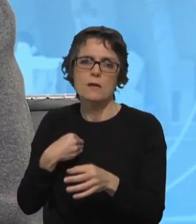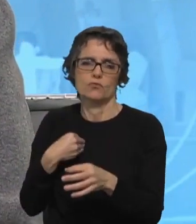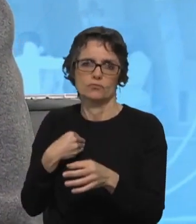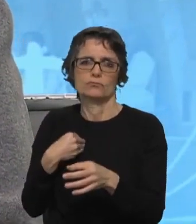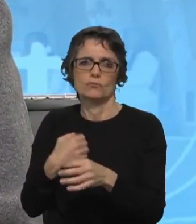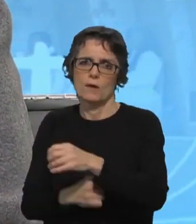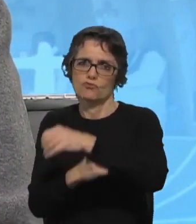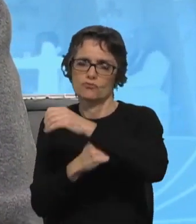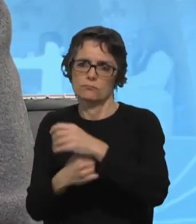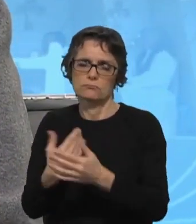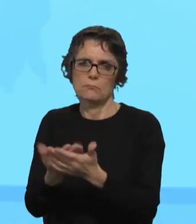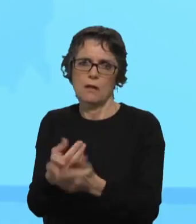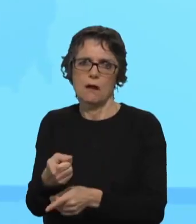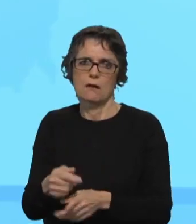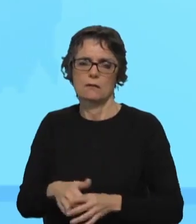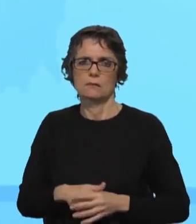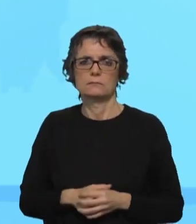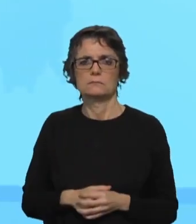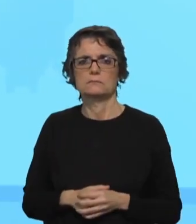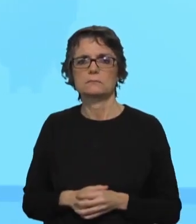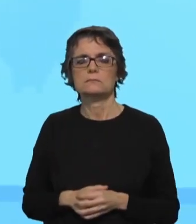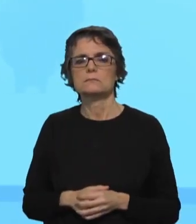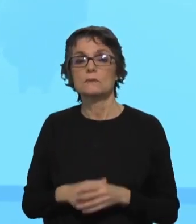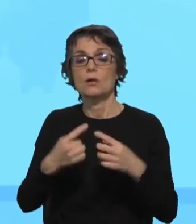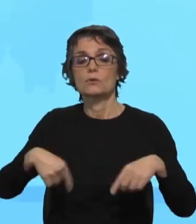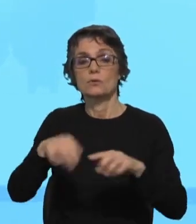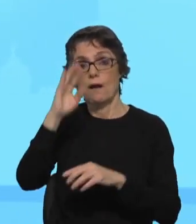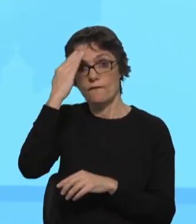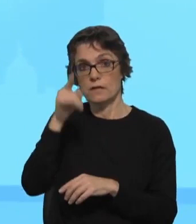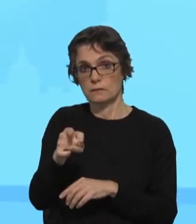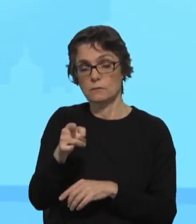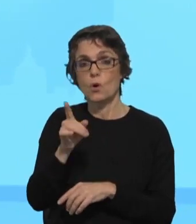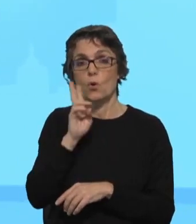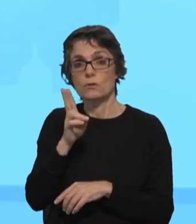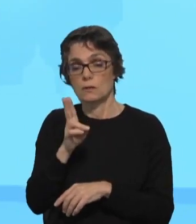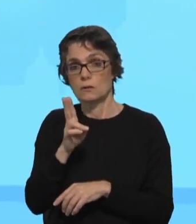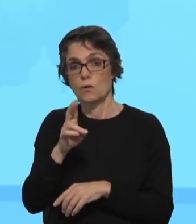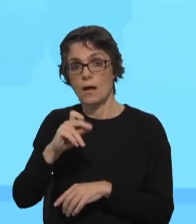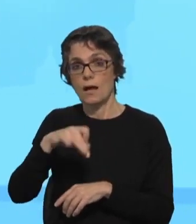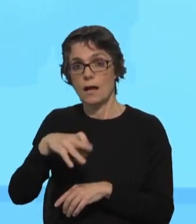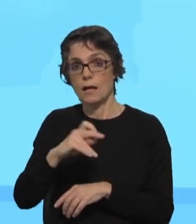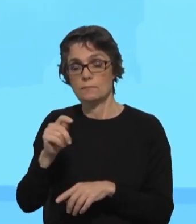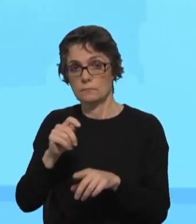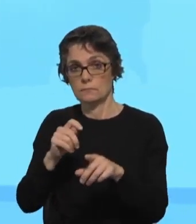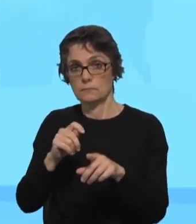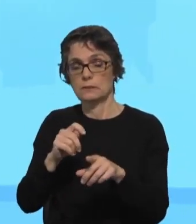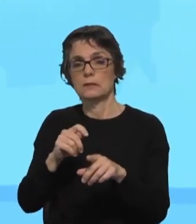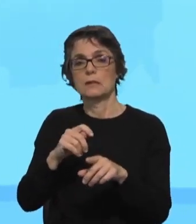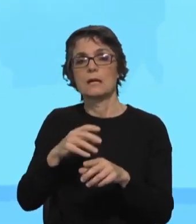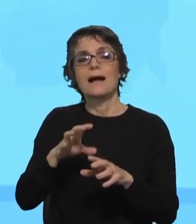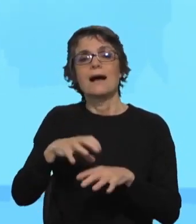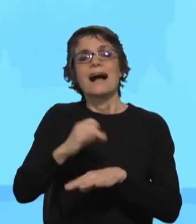eixo que os possa apoiar. Ainda desta reunião de fevereiro que tiveram com o diretor da AIMA, da Agência para a Integração,